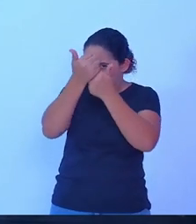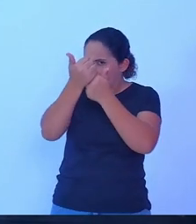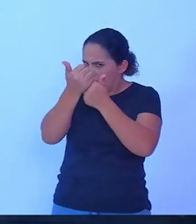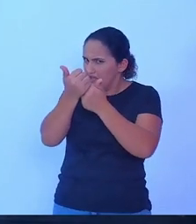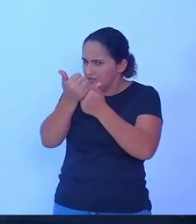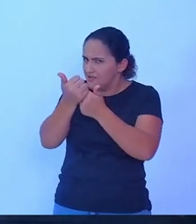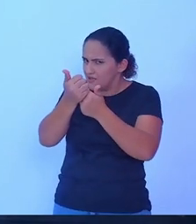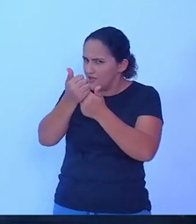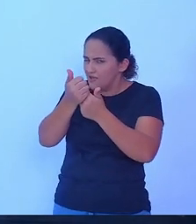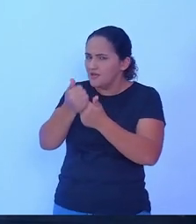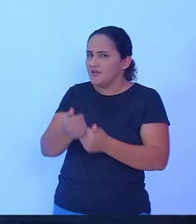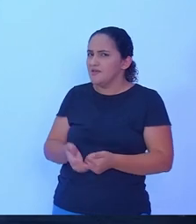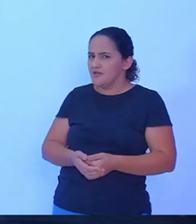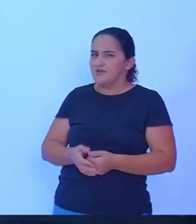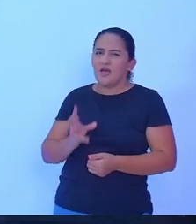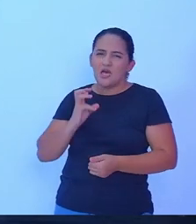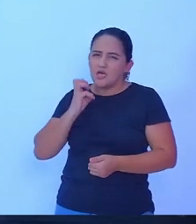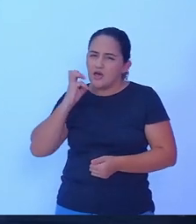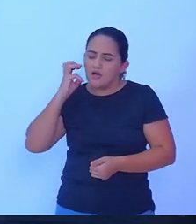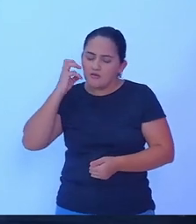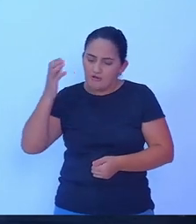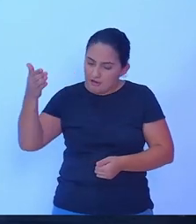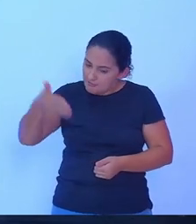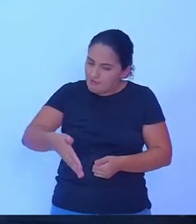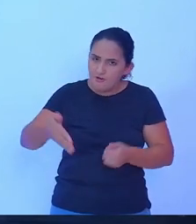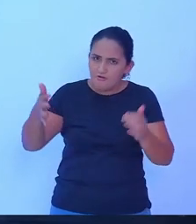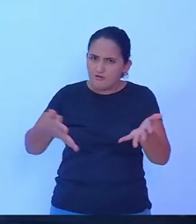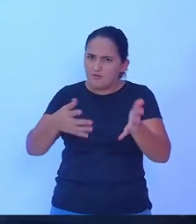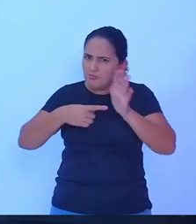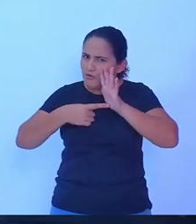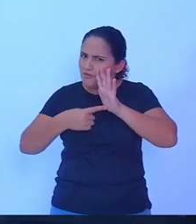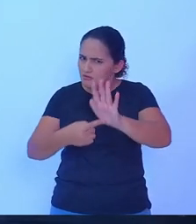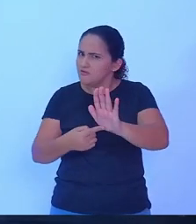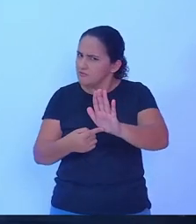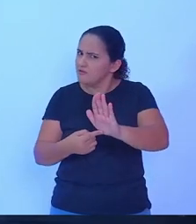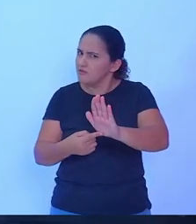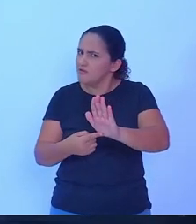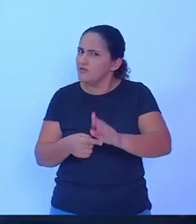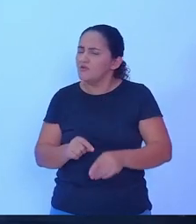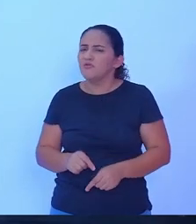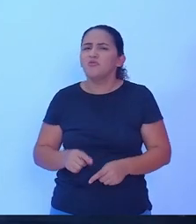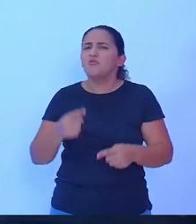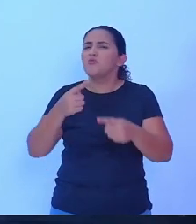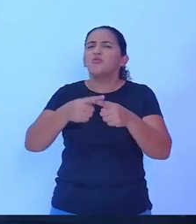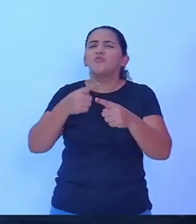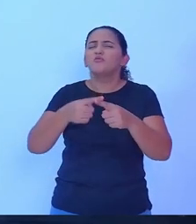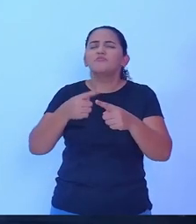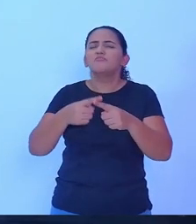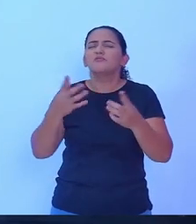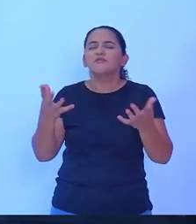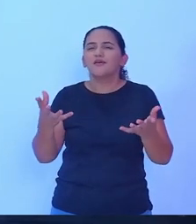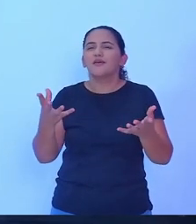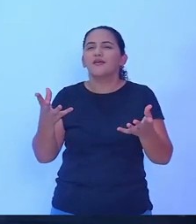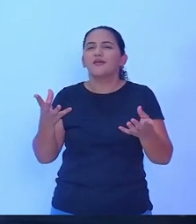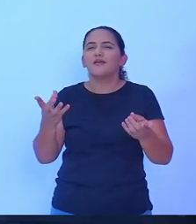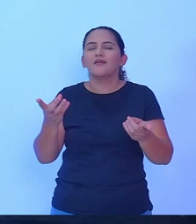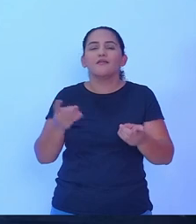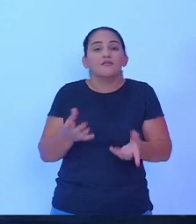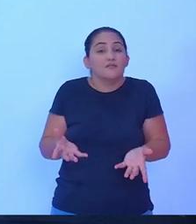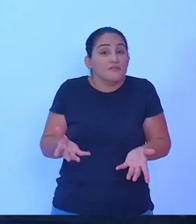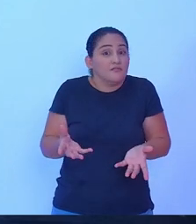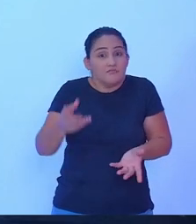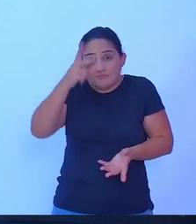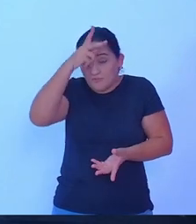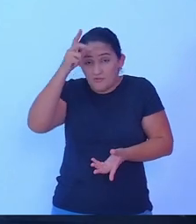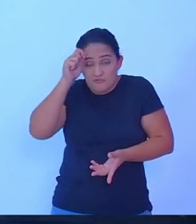debate para poder apresentar para toda a população rolimorense o porquê a administração deles, do